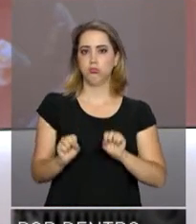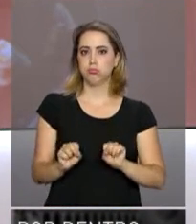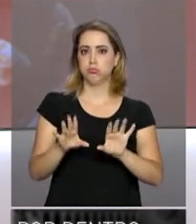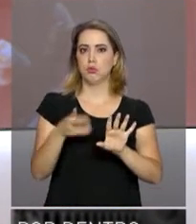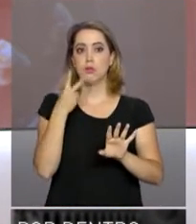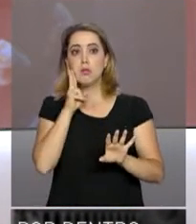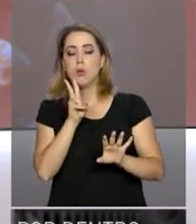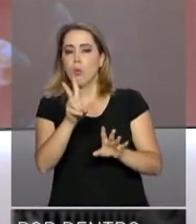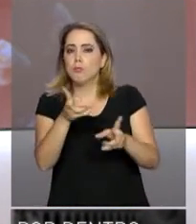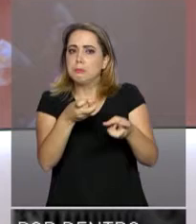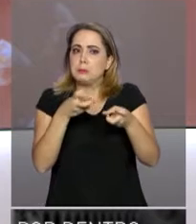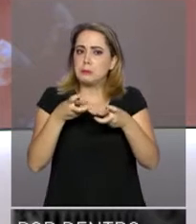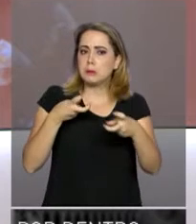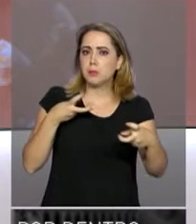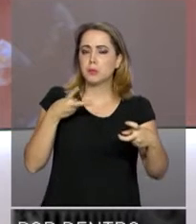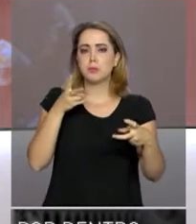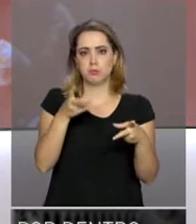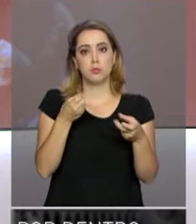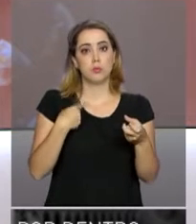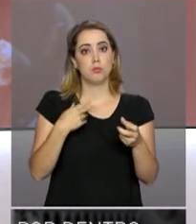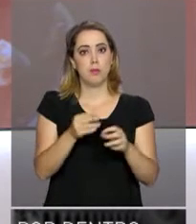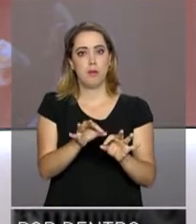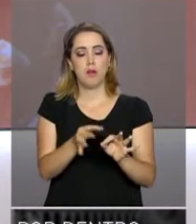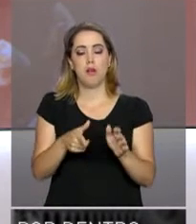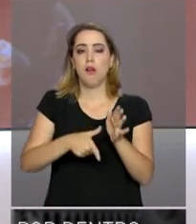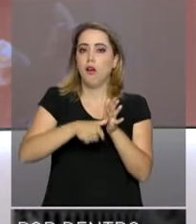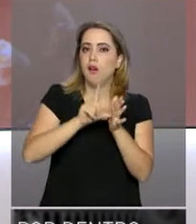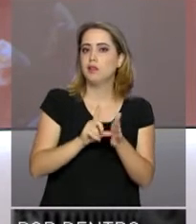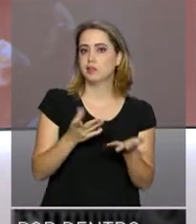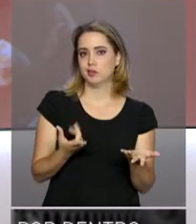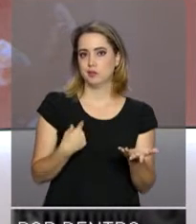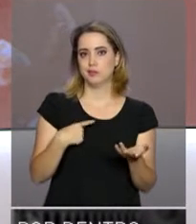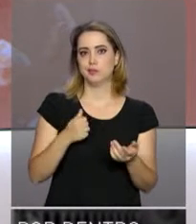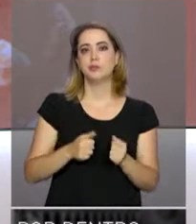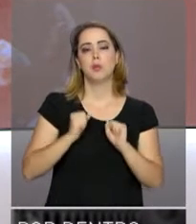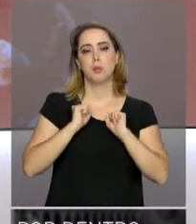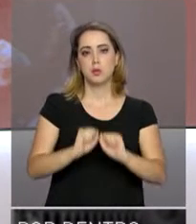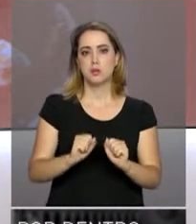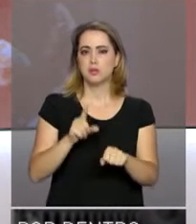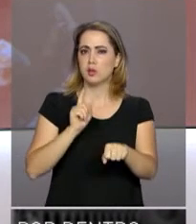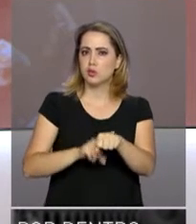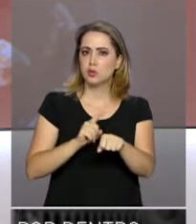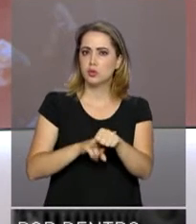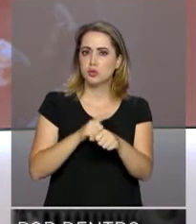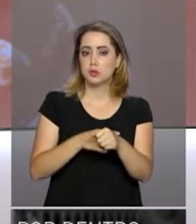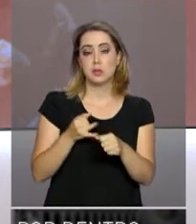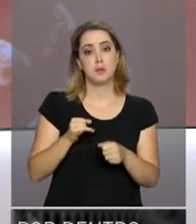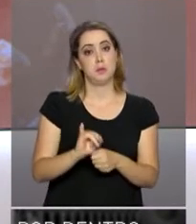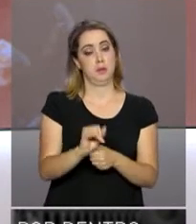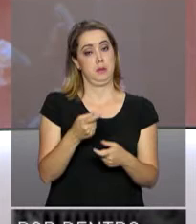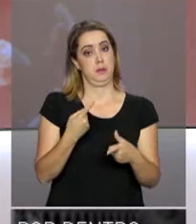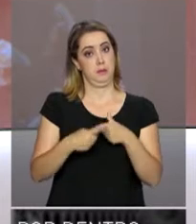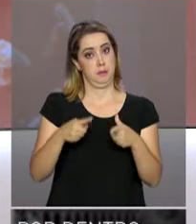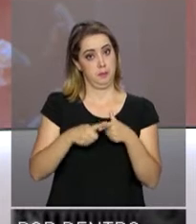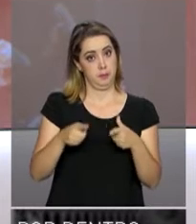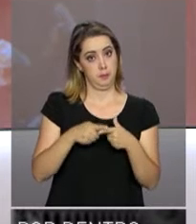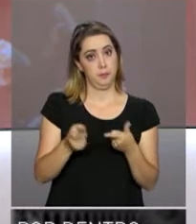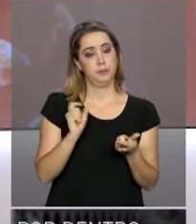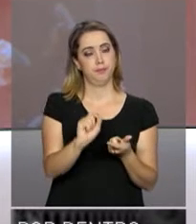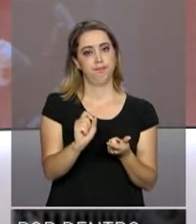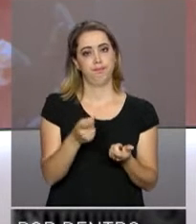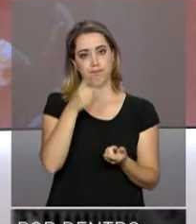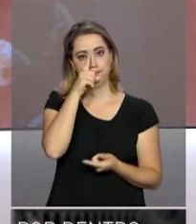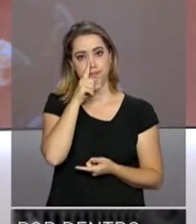motoristas percebam o veículo com maior antecedência, tendo mais tempo para reagir a eventuais situações